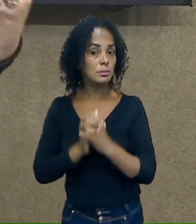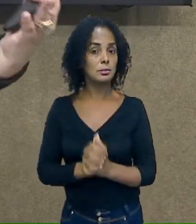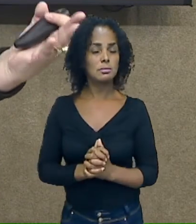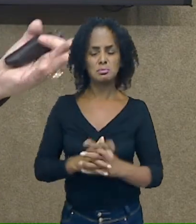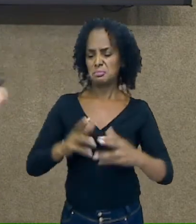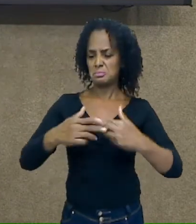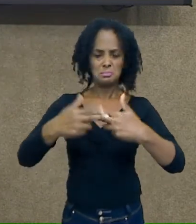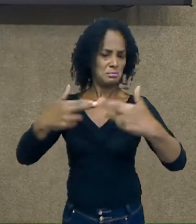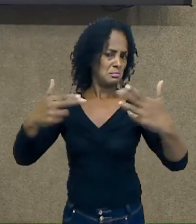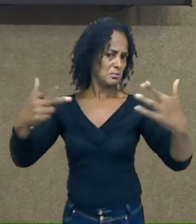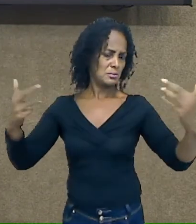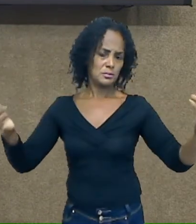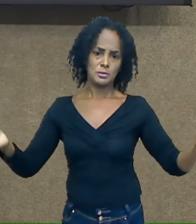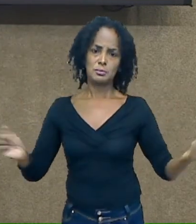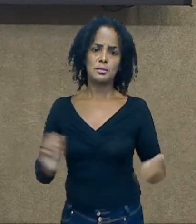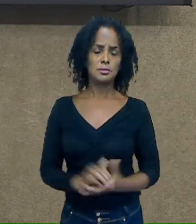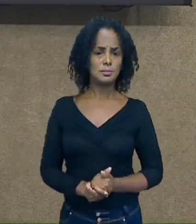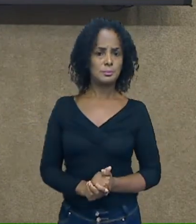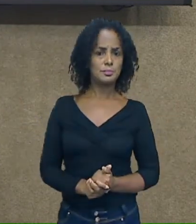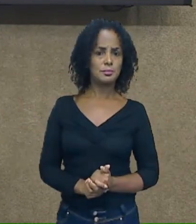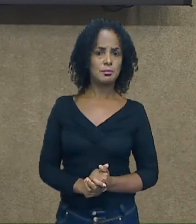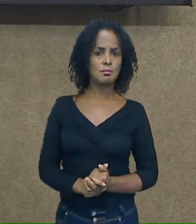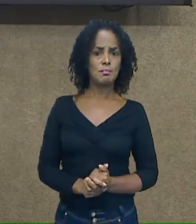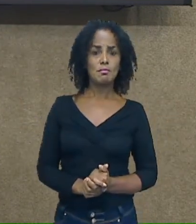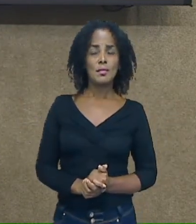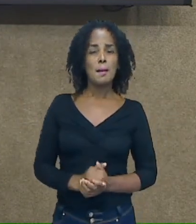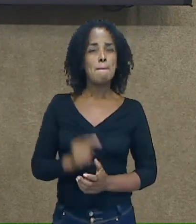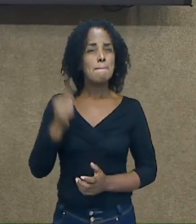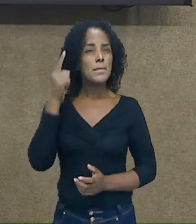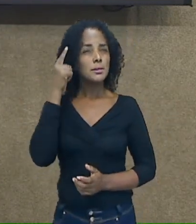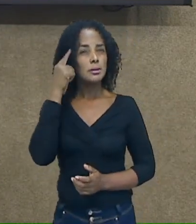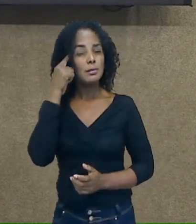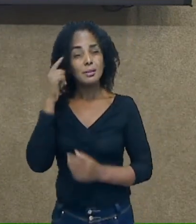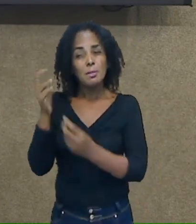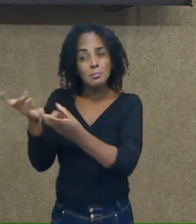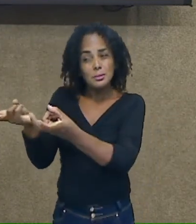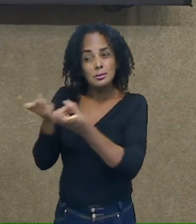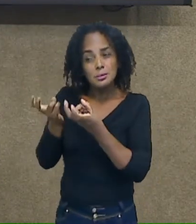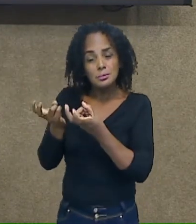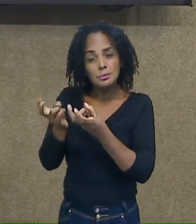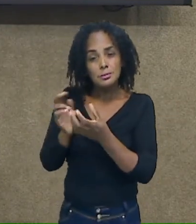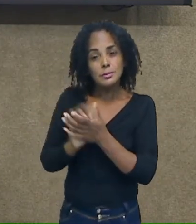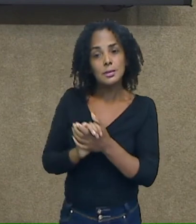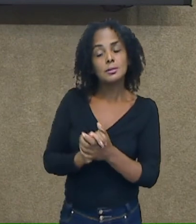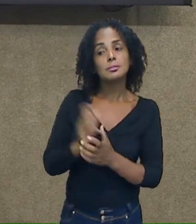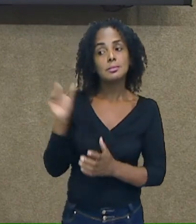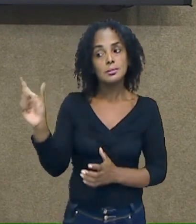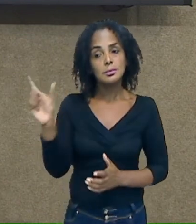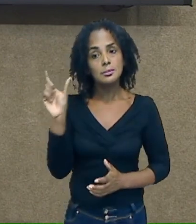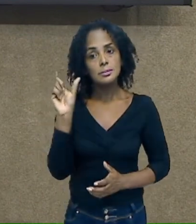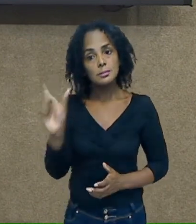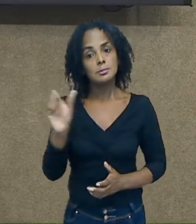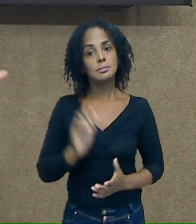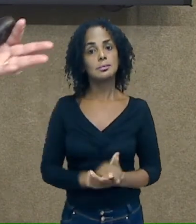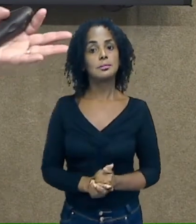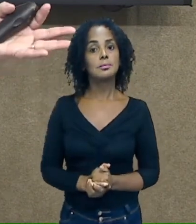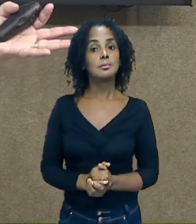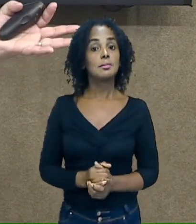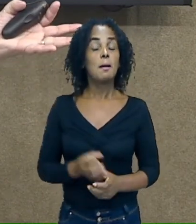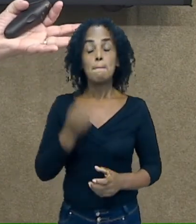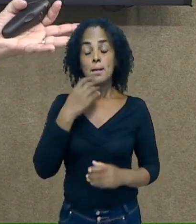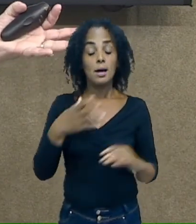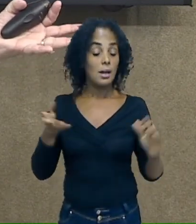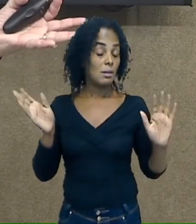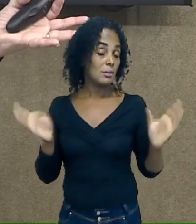diversas outras formas. Basta você observar a sílaba. Bom, a nossa